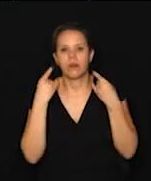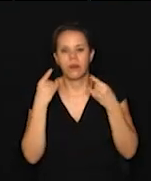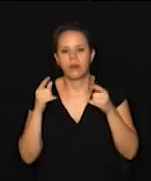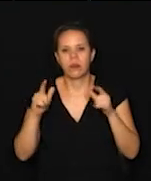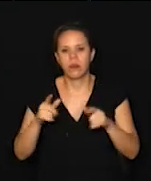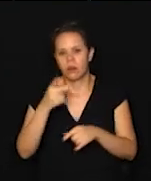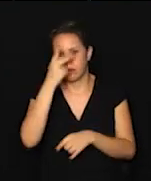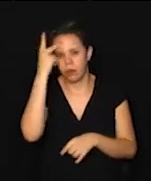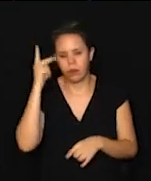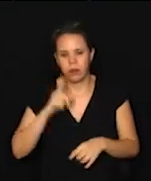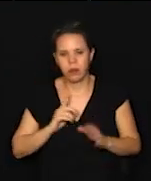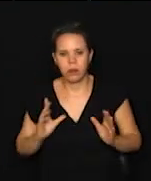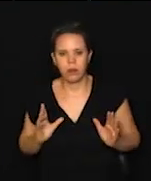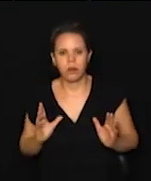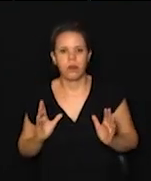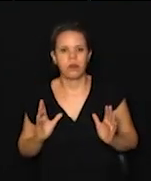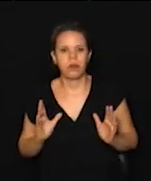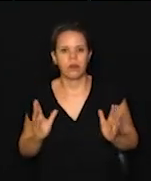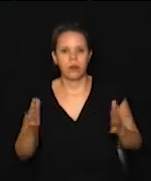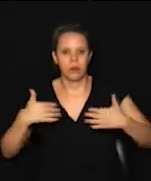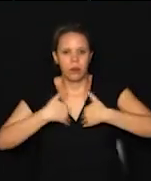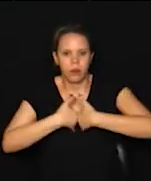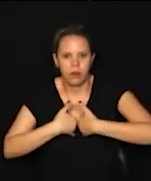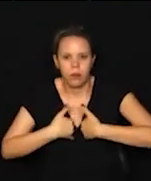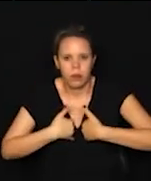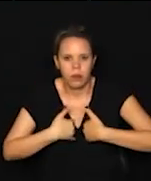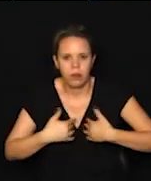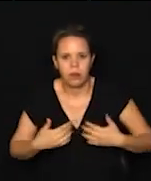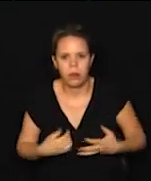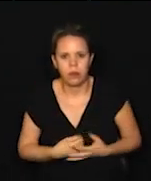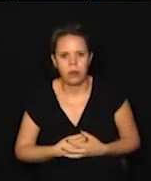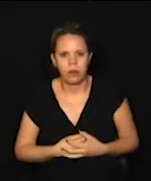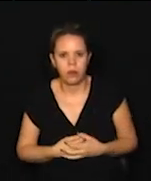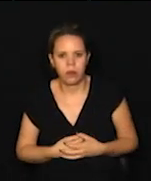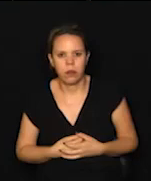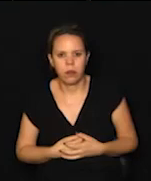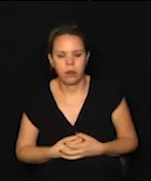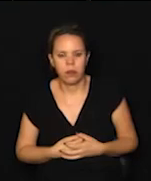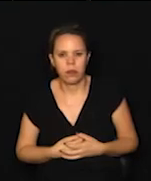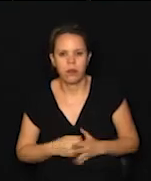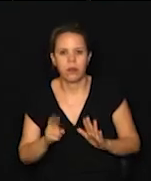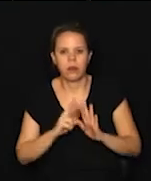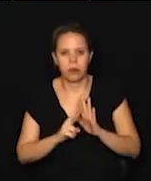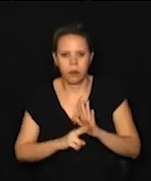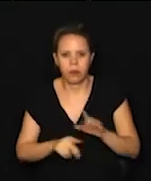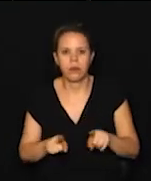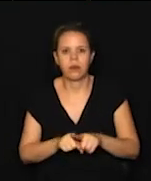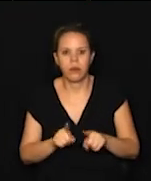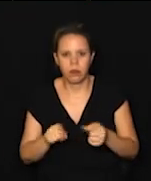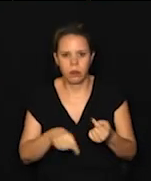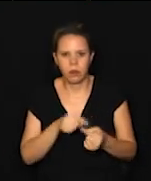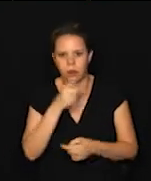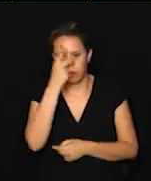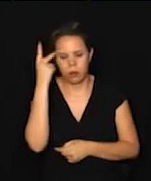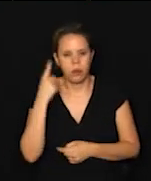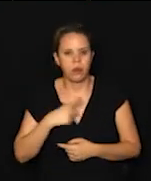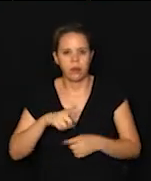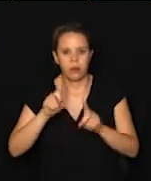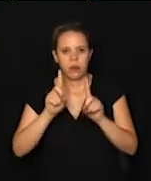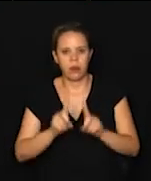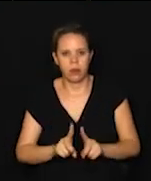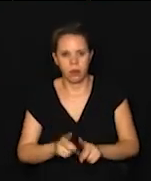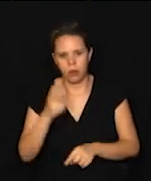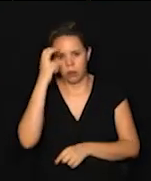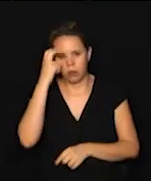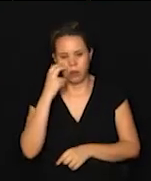para as pessoas com transtorno do espectro autista. A medida também atinge as pessoas com deficiência